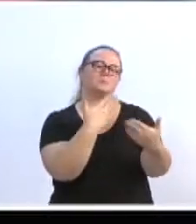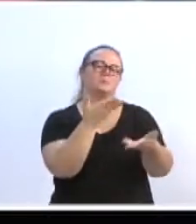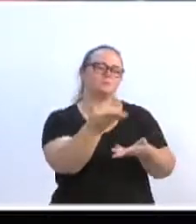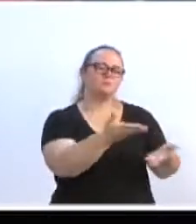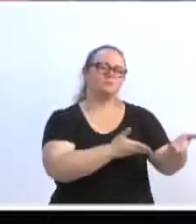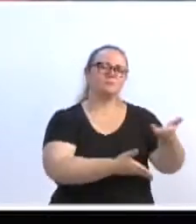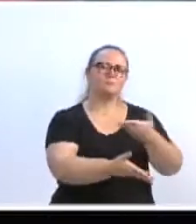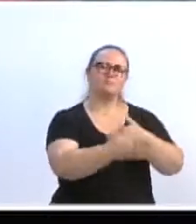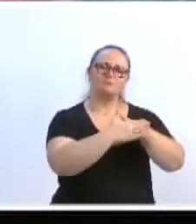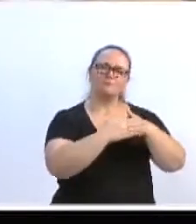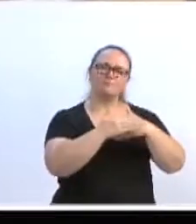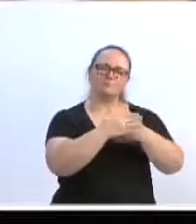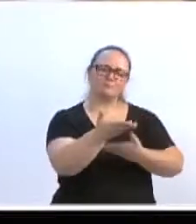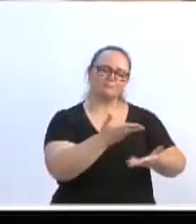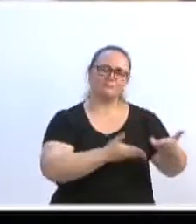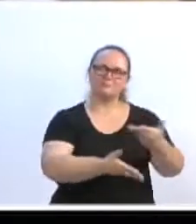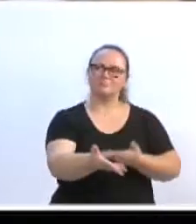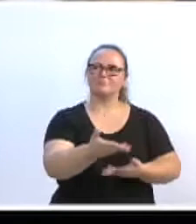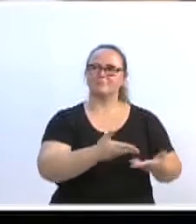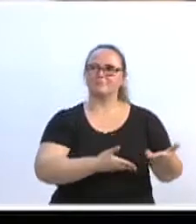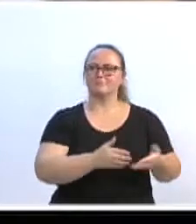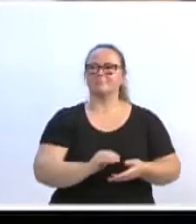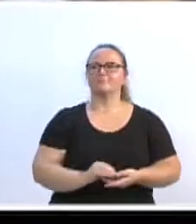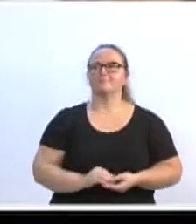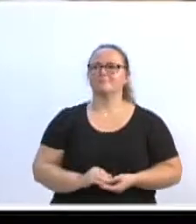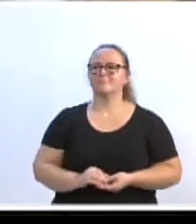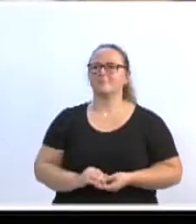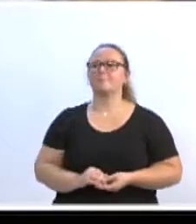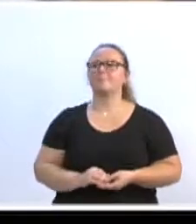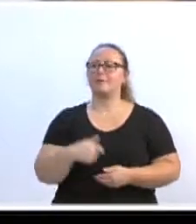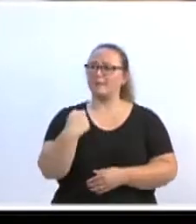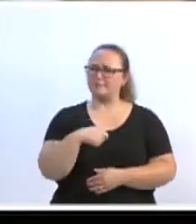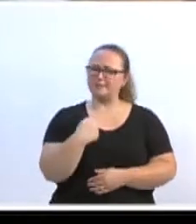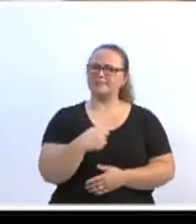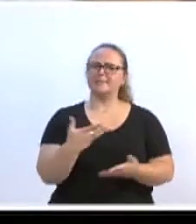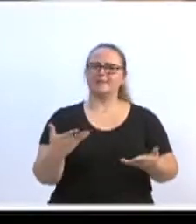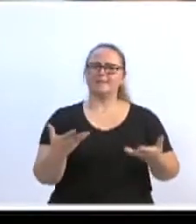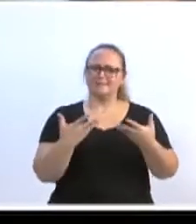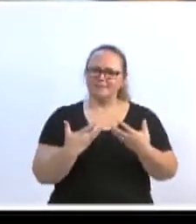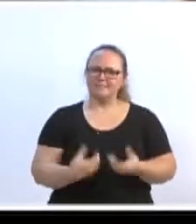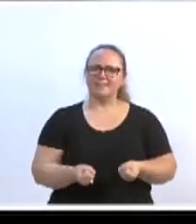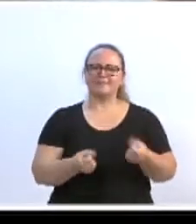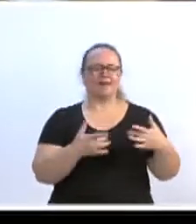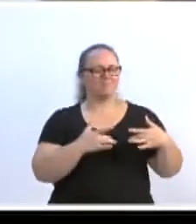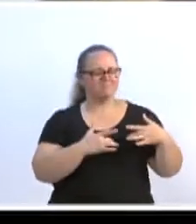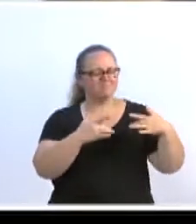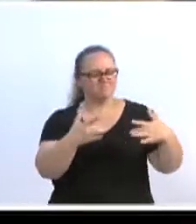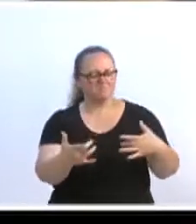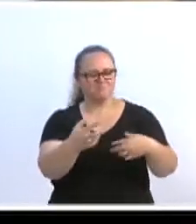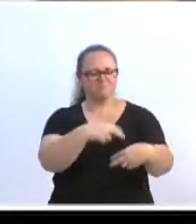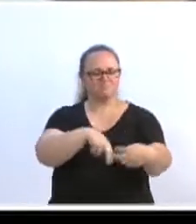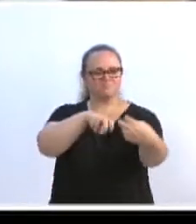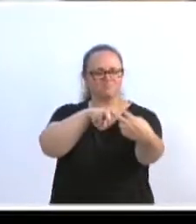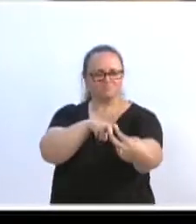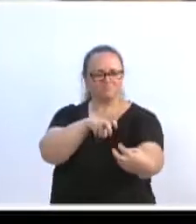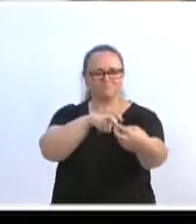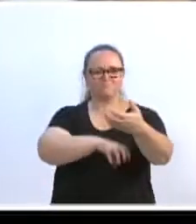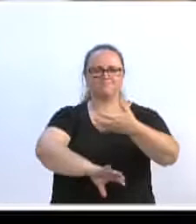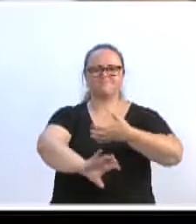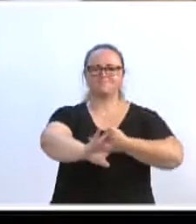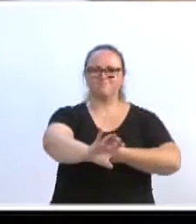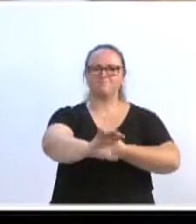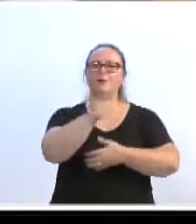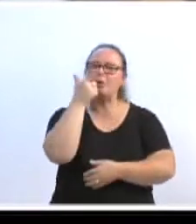carinho e de muito amor. A gente tem que se doar, tem que sentar, ouvir, tem que dar essa atenção,